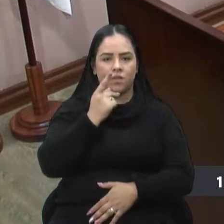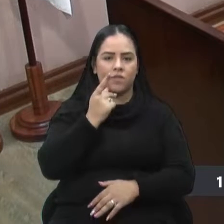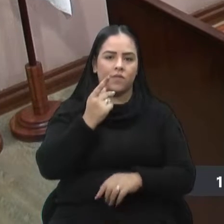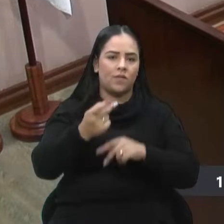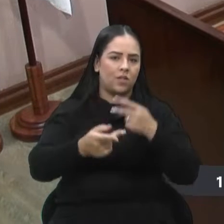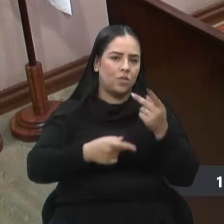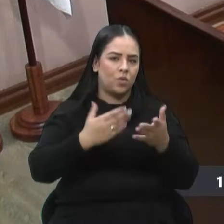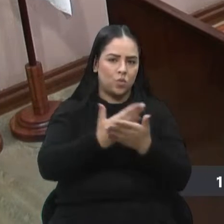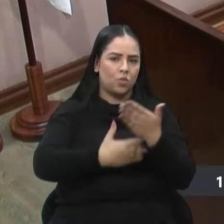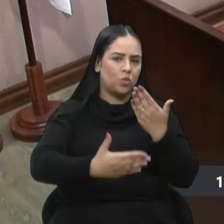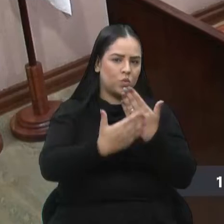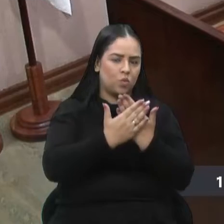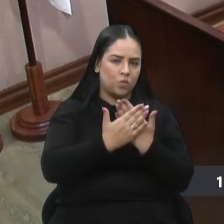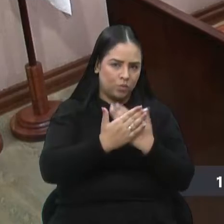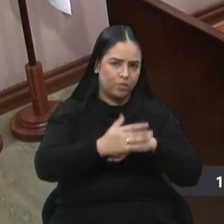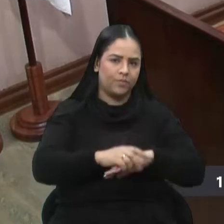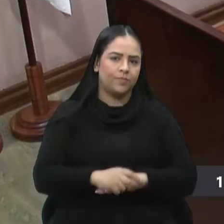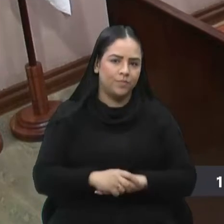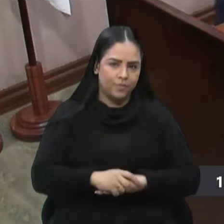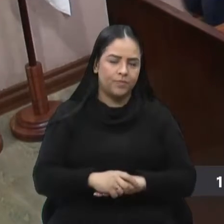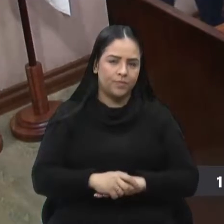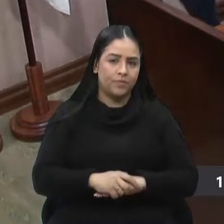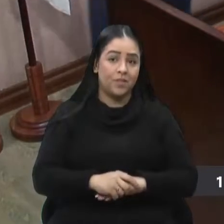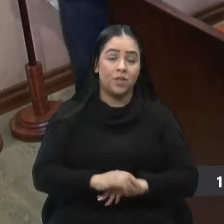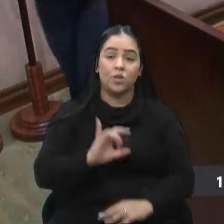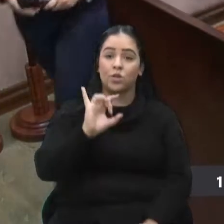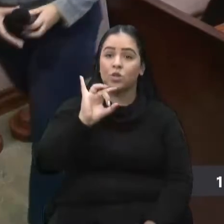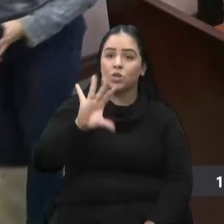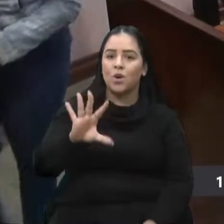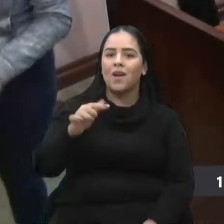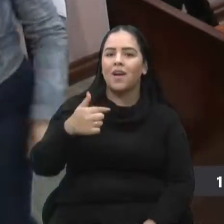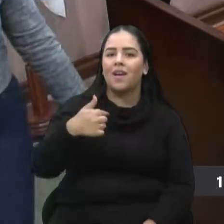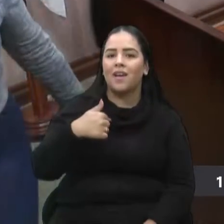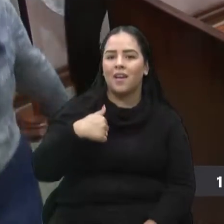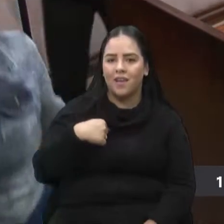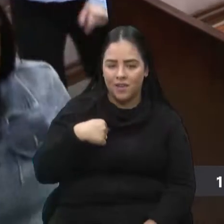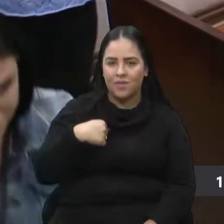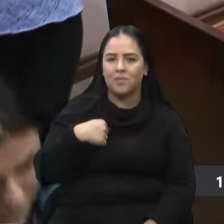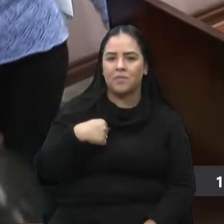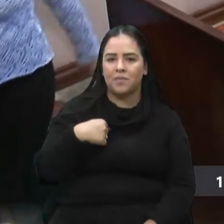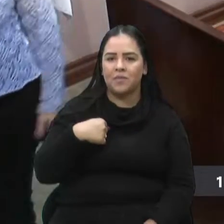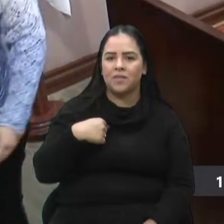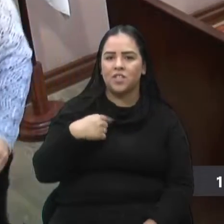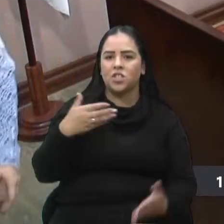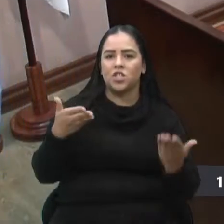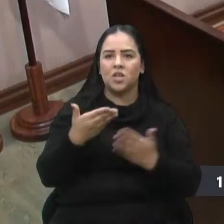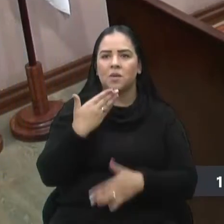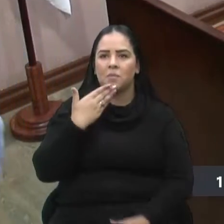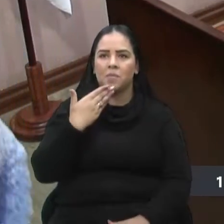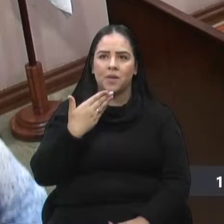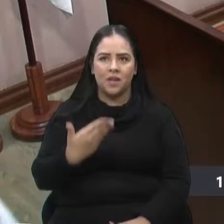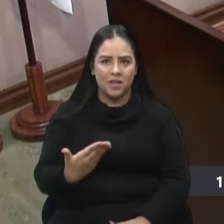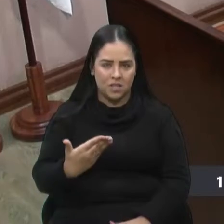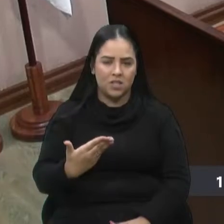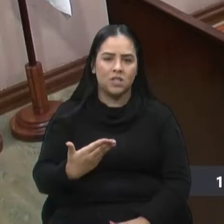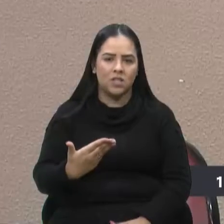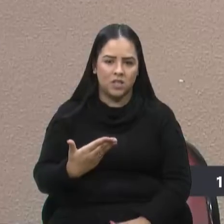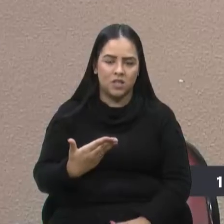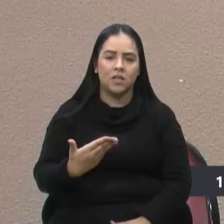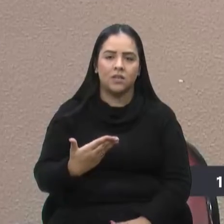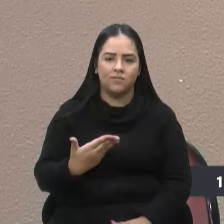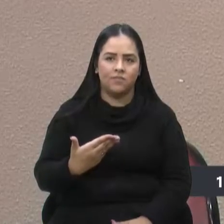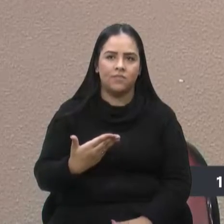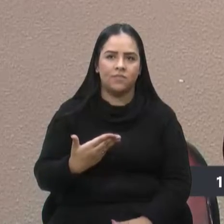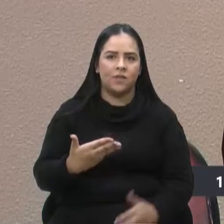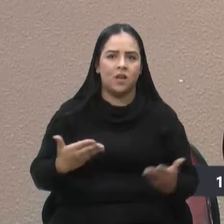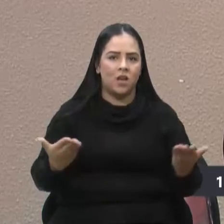praticamente tudo. Uma parte, vereador. Só que eu já peço desde já que aprovemos. Porém,